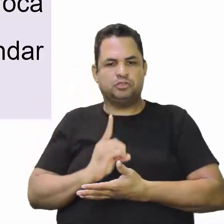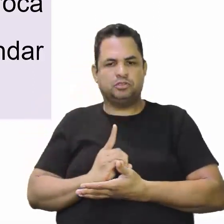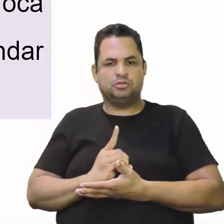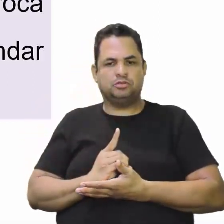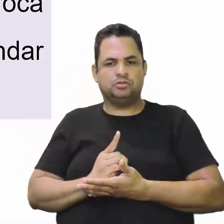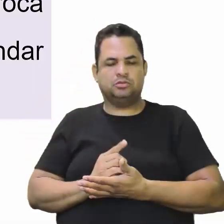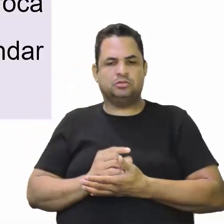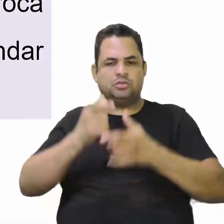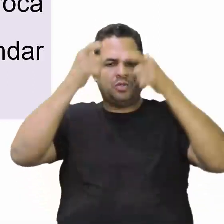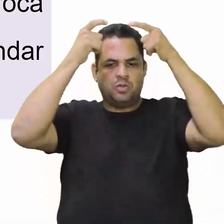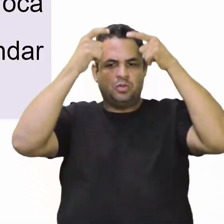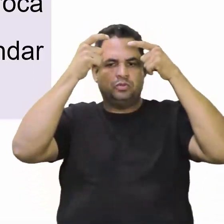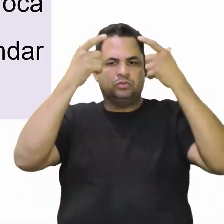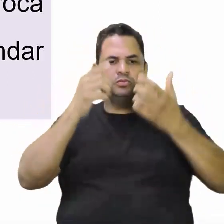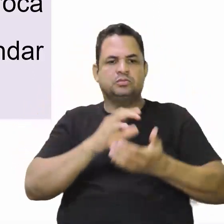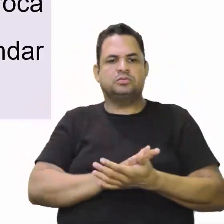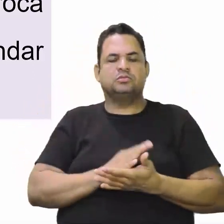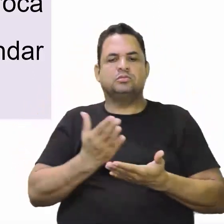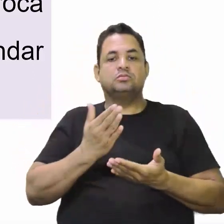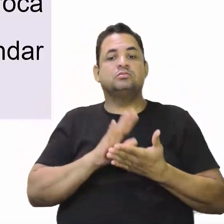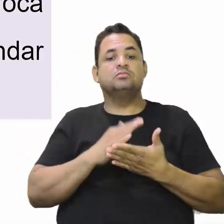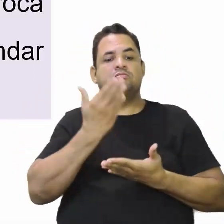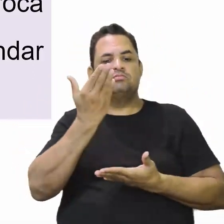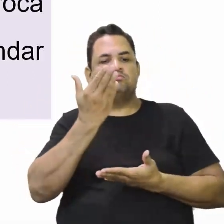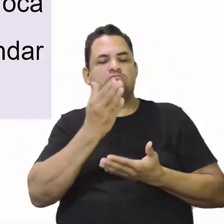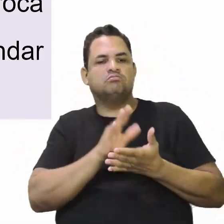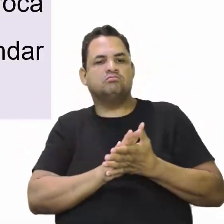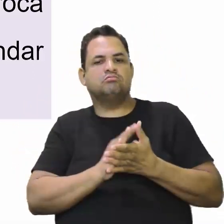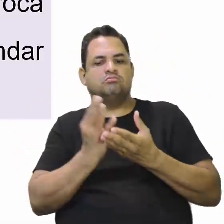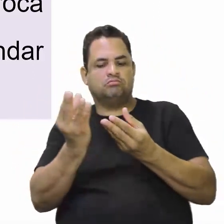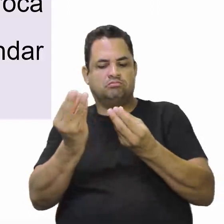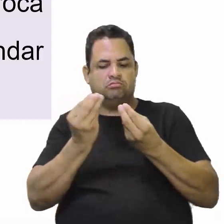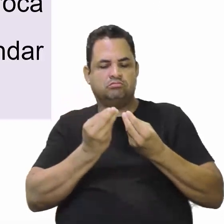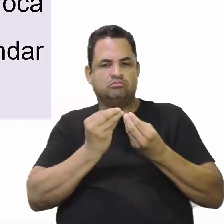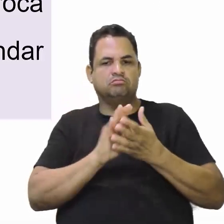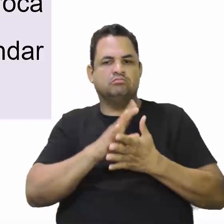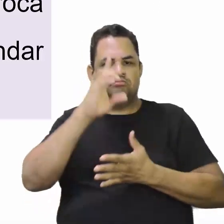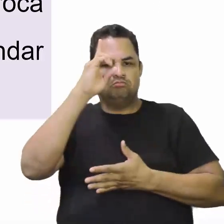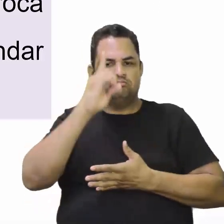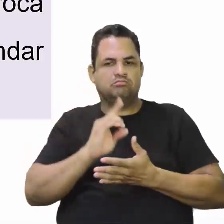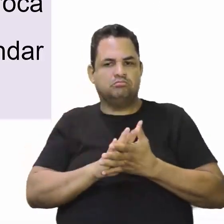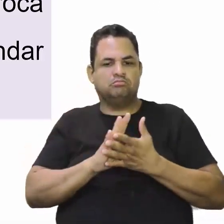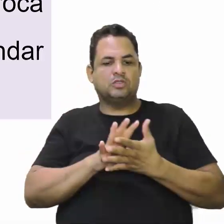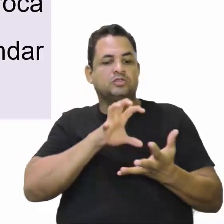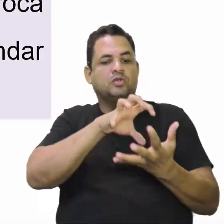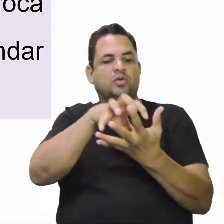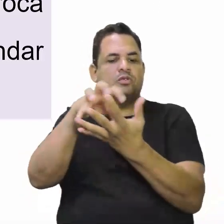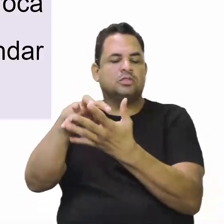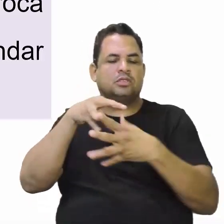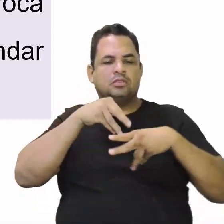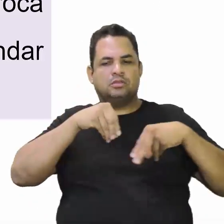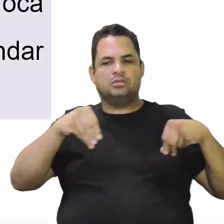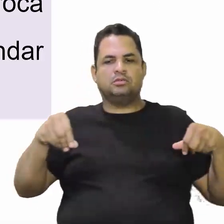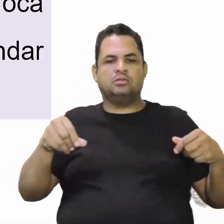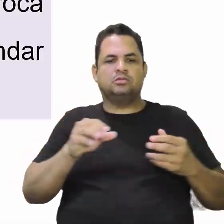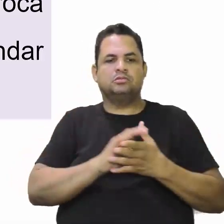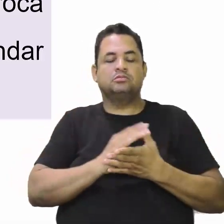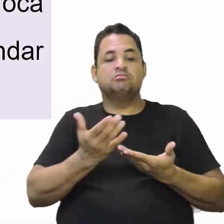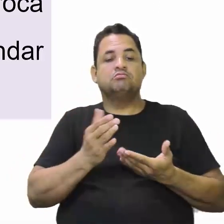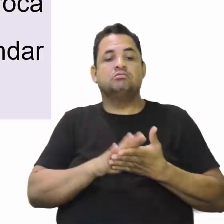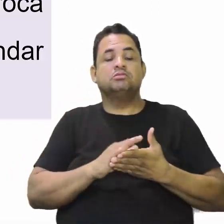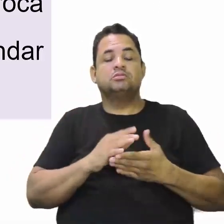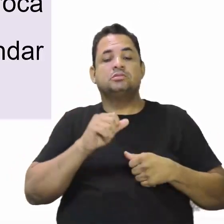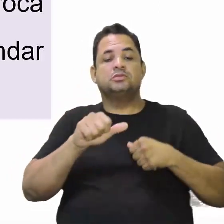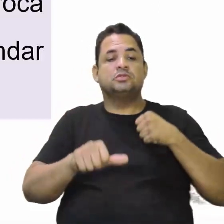adelantados. Vocês vão receber direito para vocês colonizarem aquela terra. Em troca de